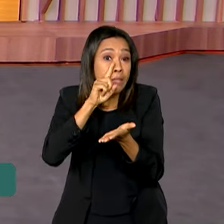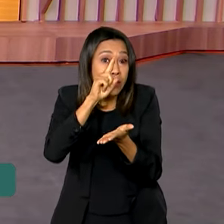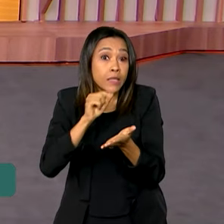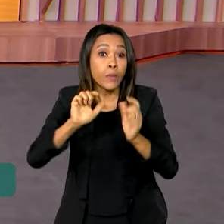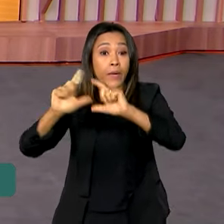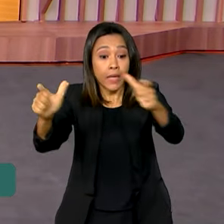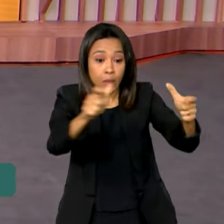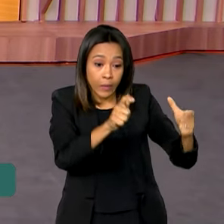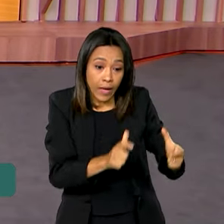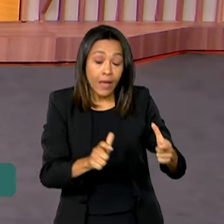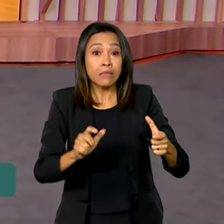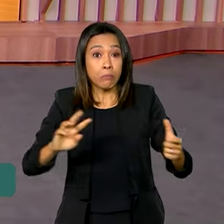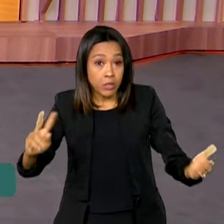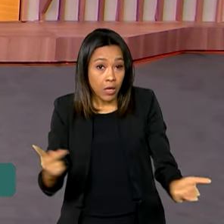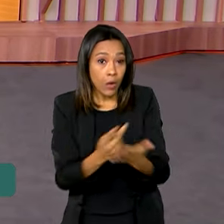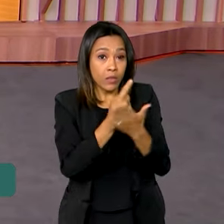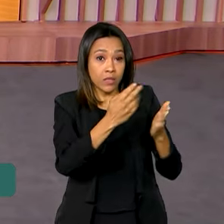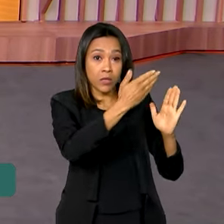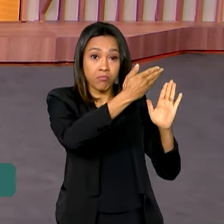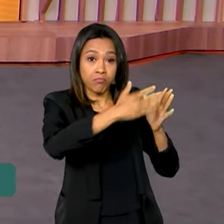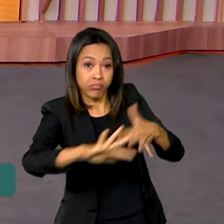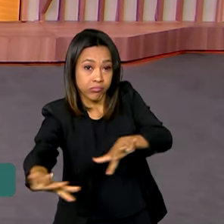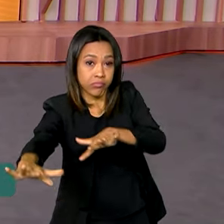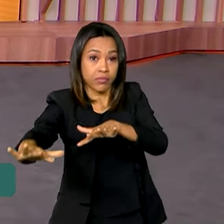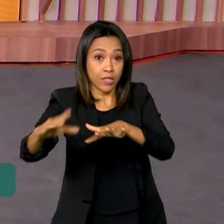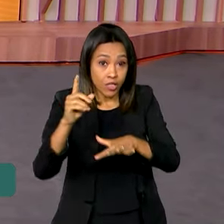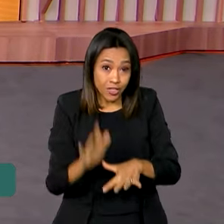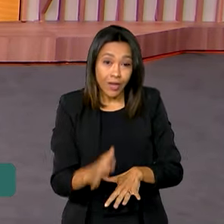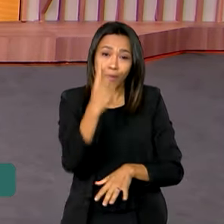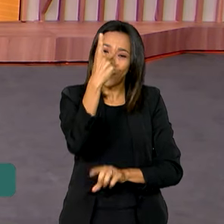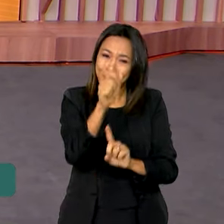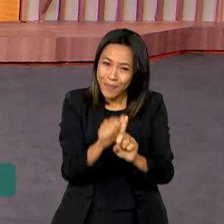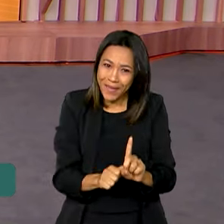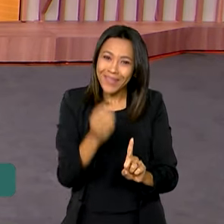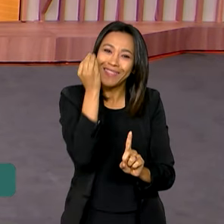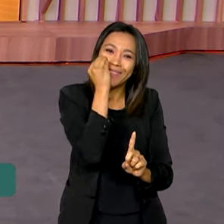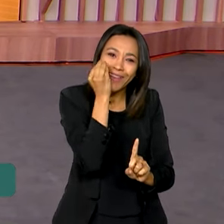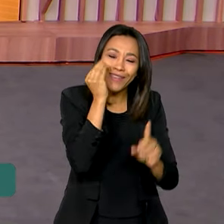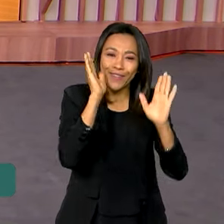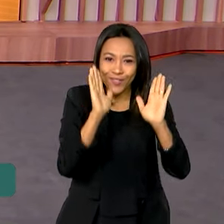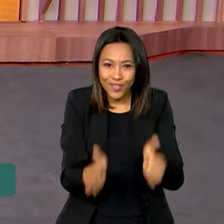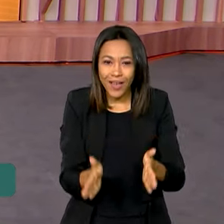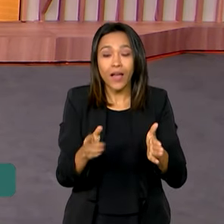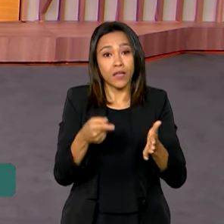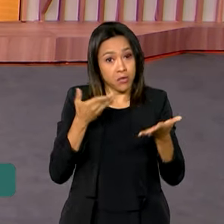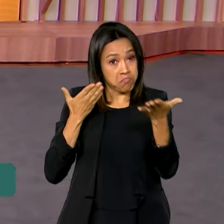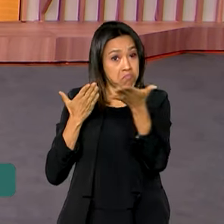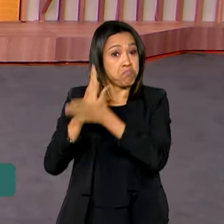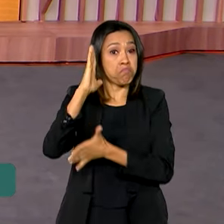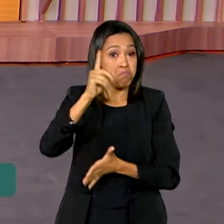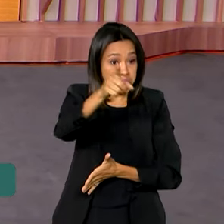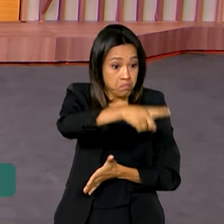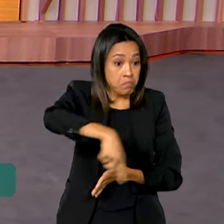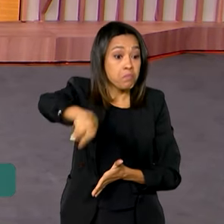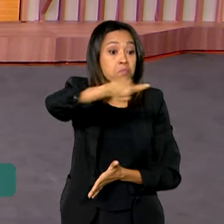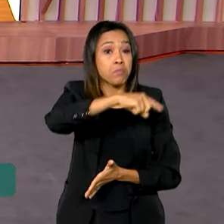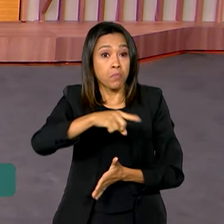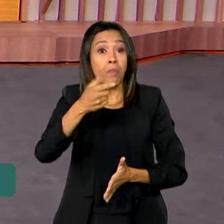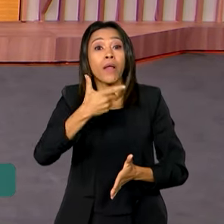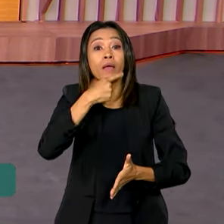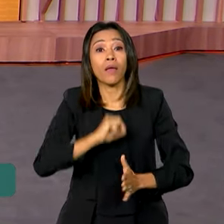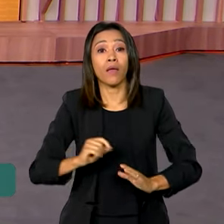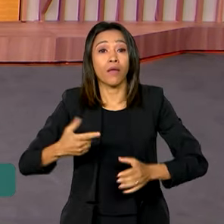desastres ambientais. Ele acaba de completar um mês de testes e já foi aprovado pelos moradores dos